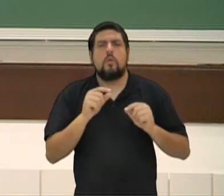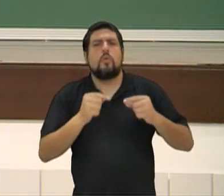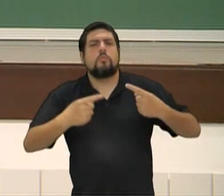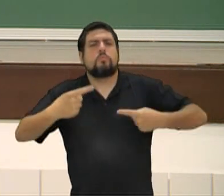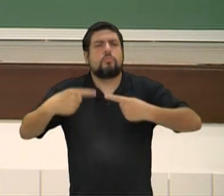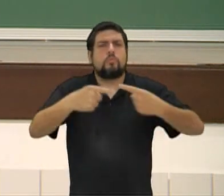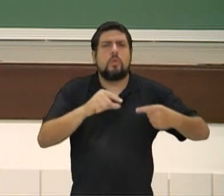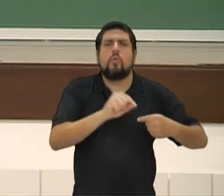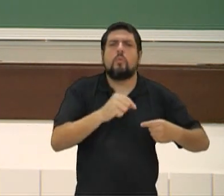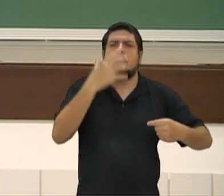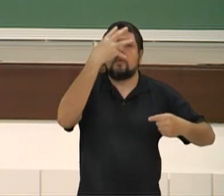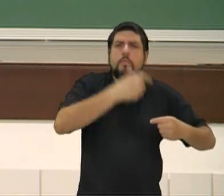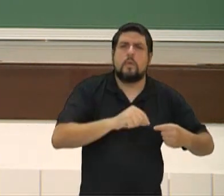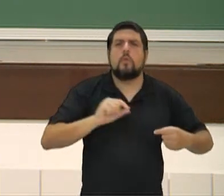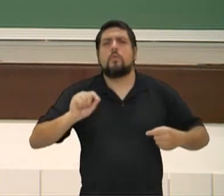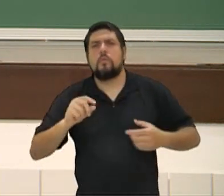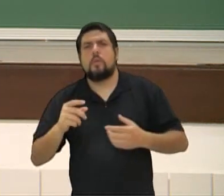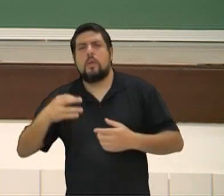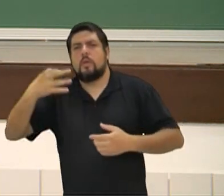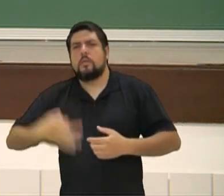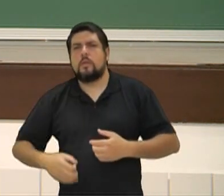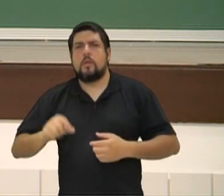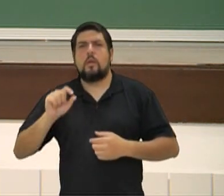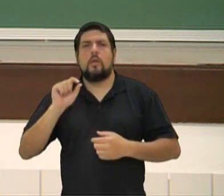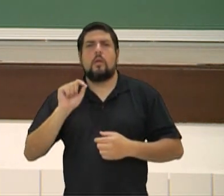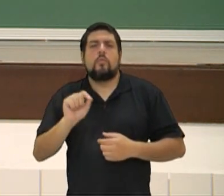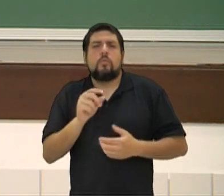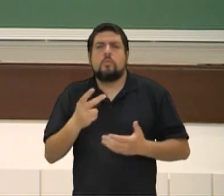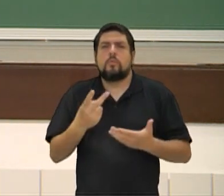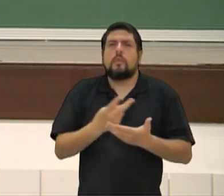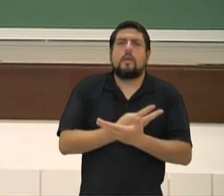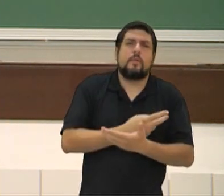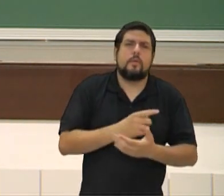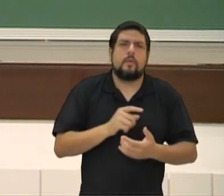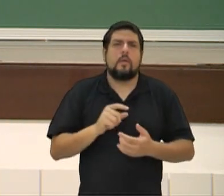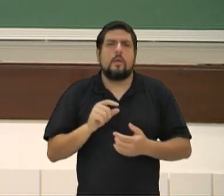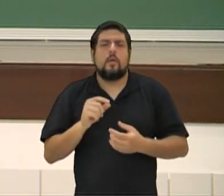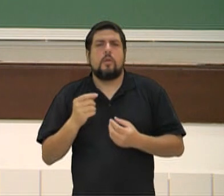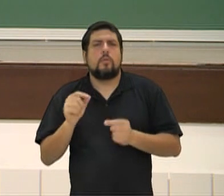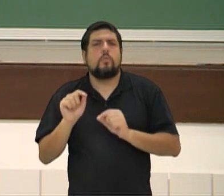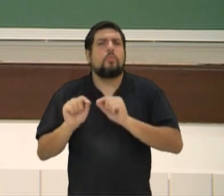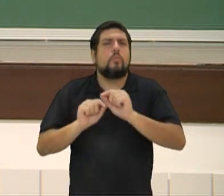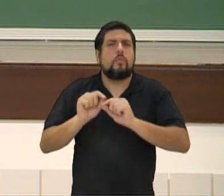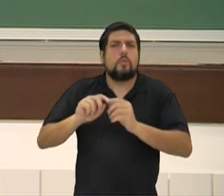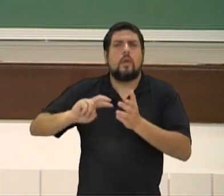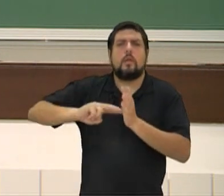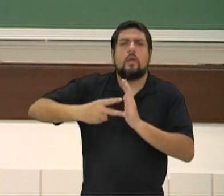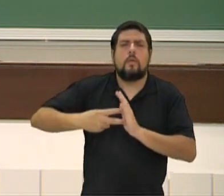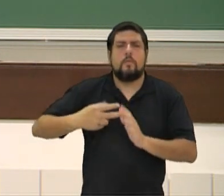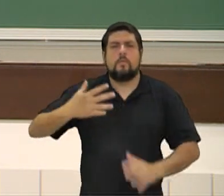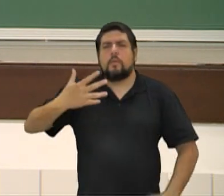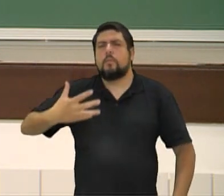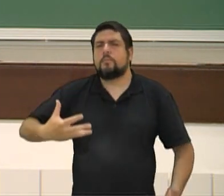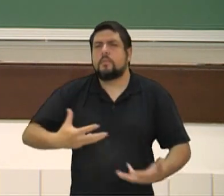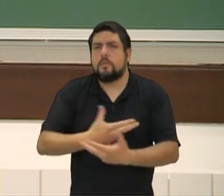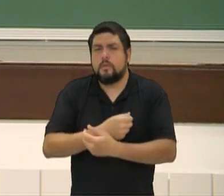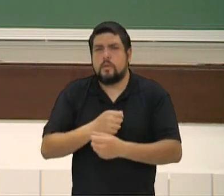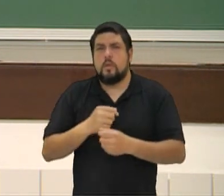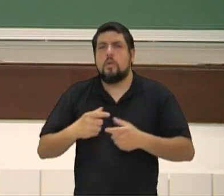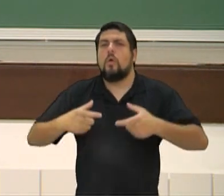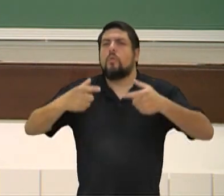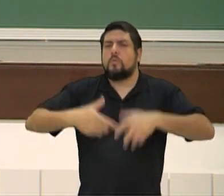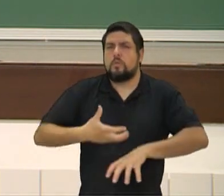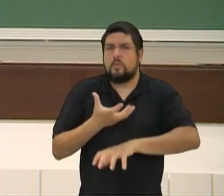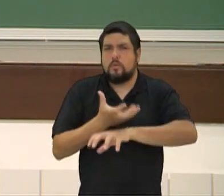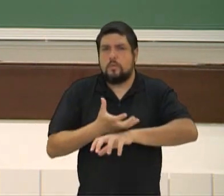o belo, o que não é, o que é o certo, aos olhos, aos ouvidos, a ideia de beleza, a ideia de padrão, é muito discutida na